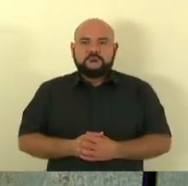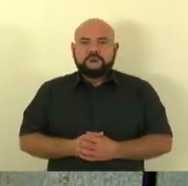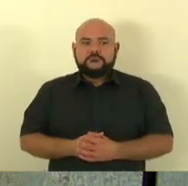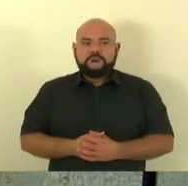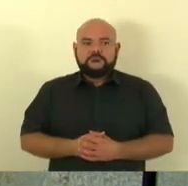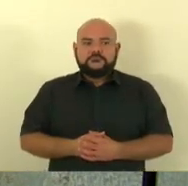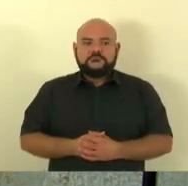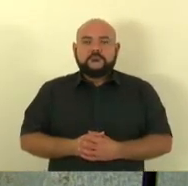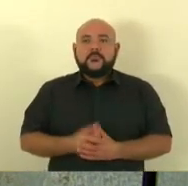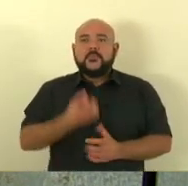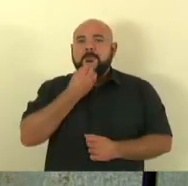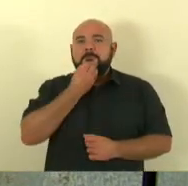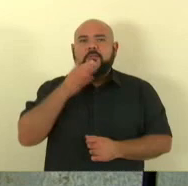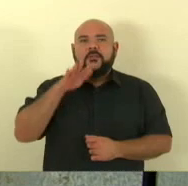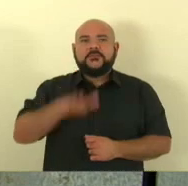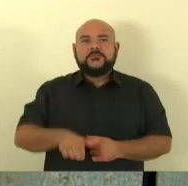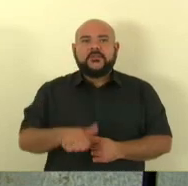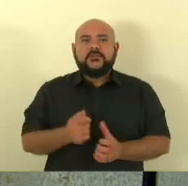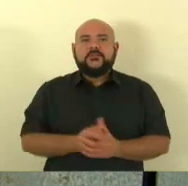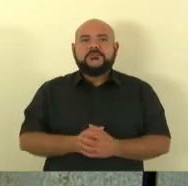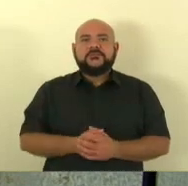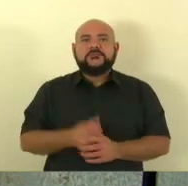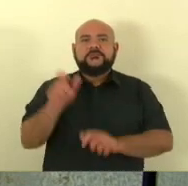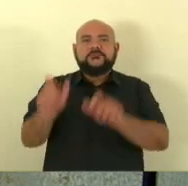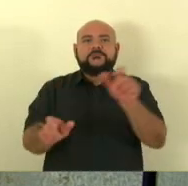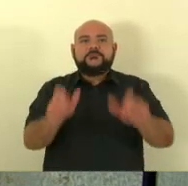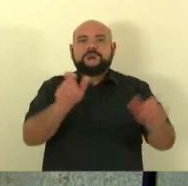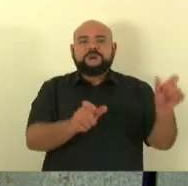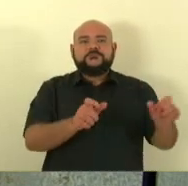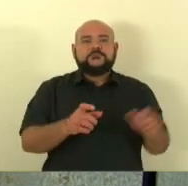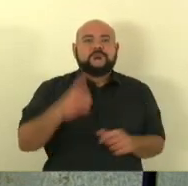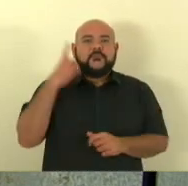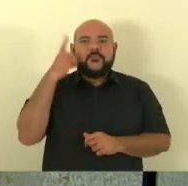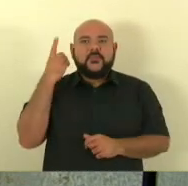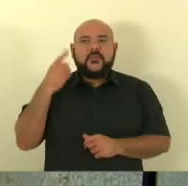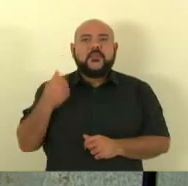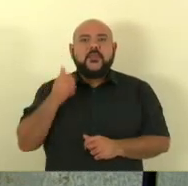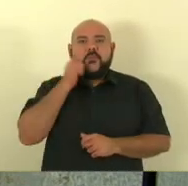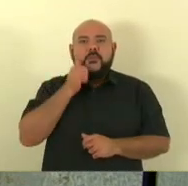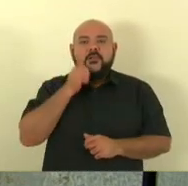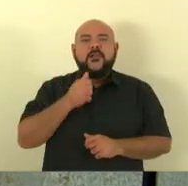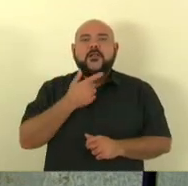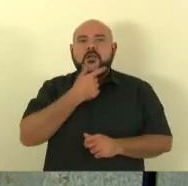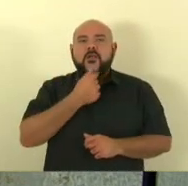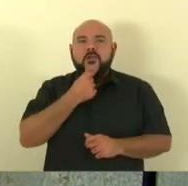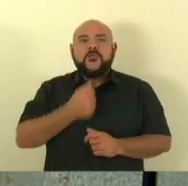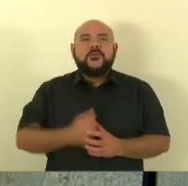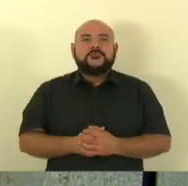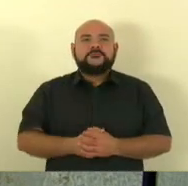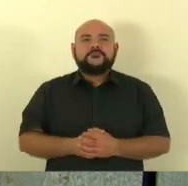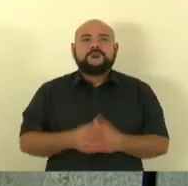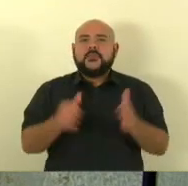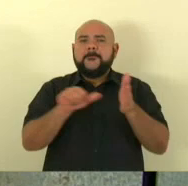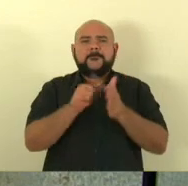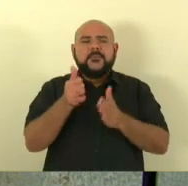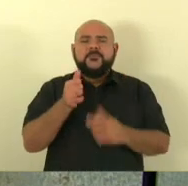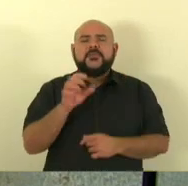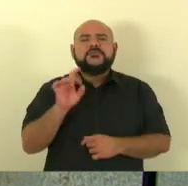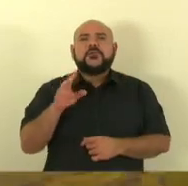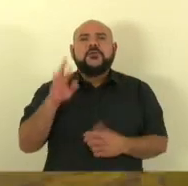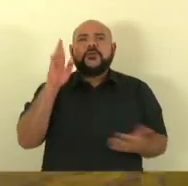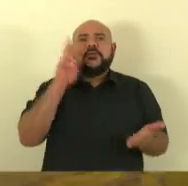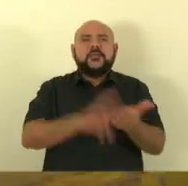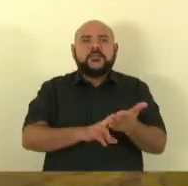boa tarde senhoras deputadas senhores deputados eu quero primeiro só fazer um registro o